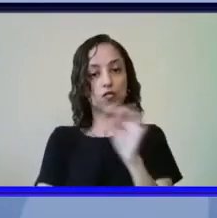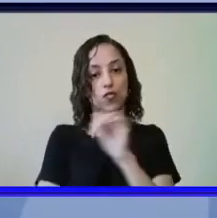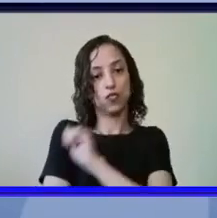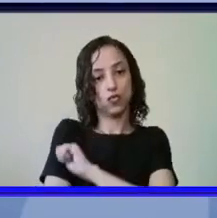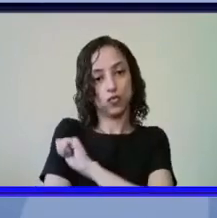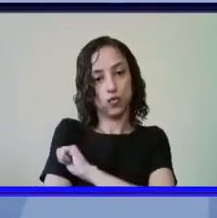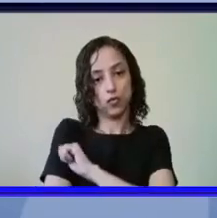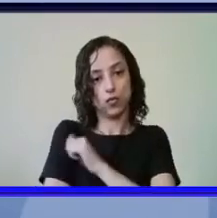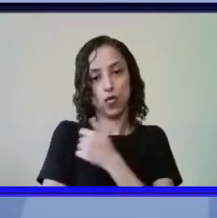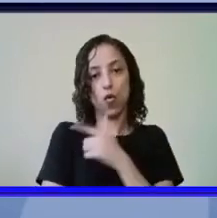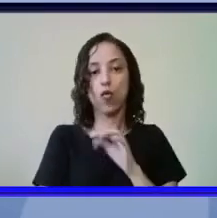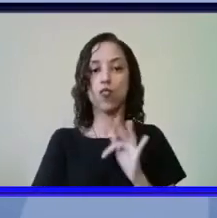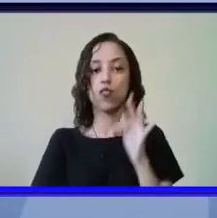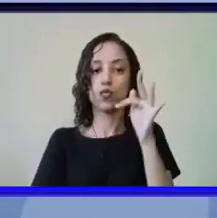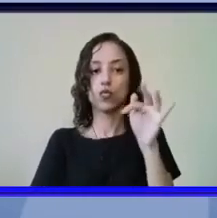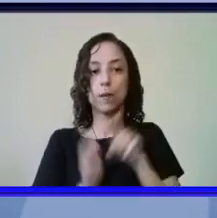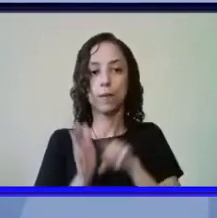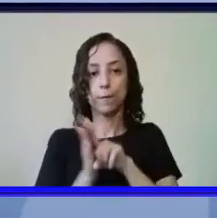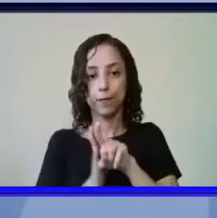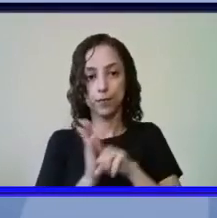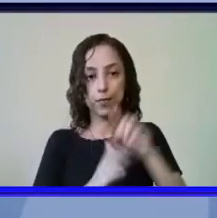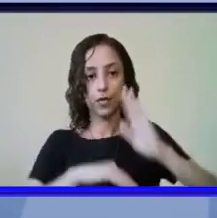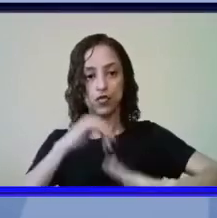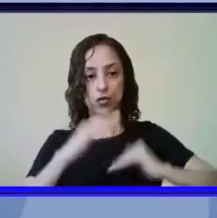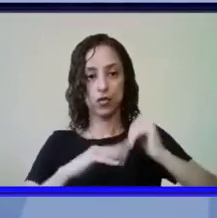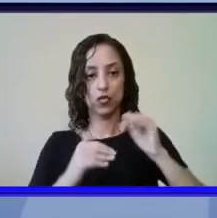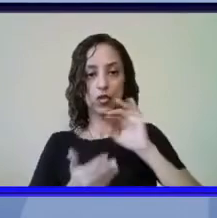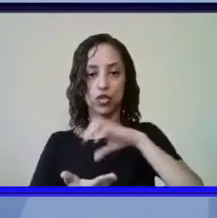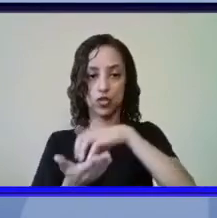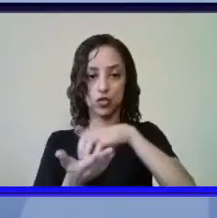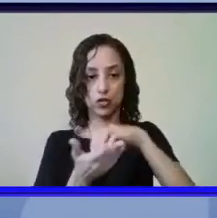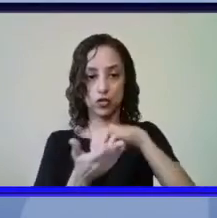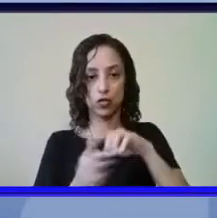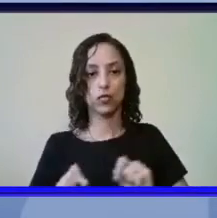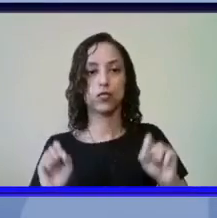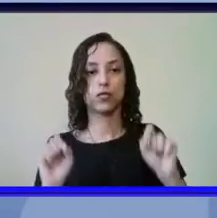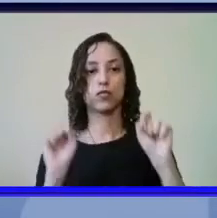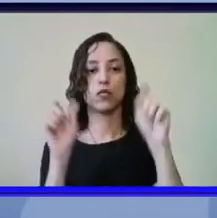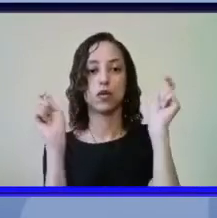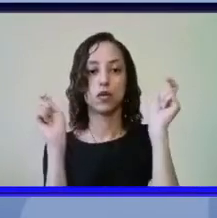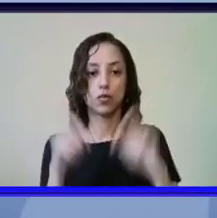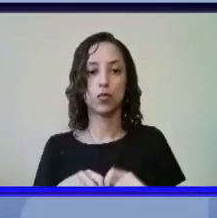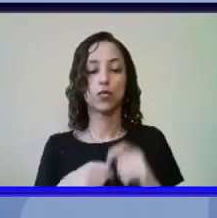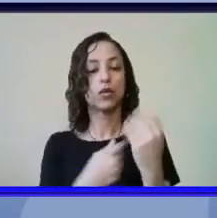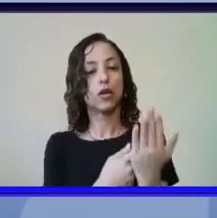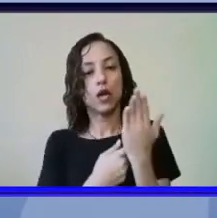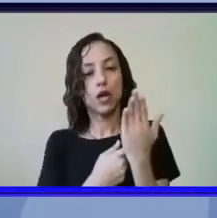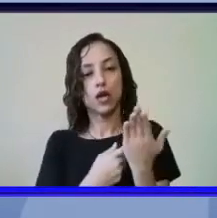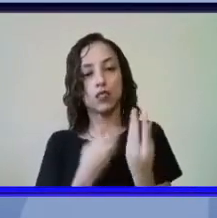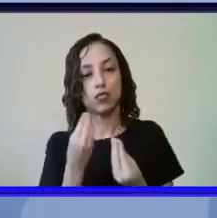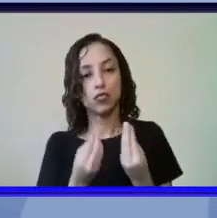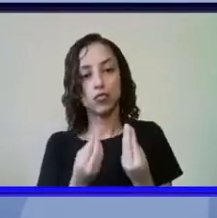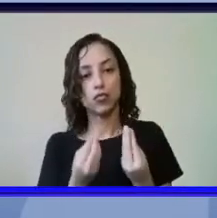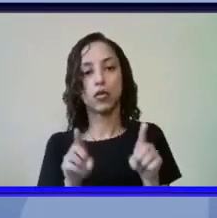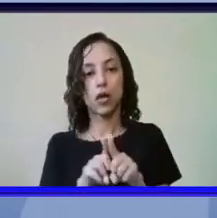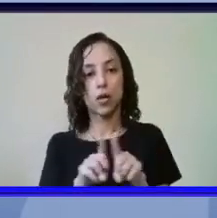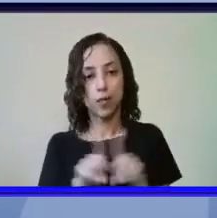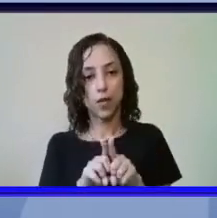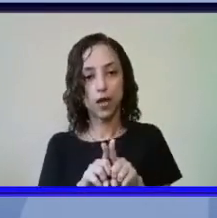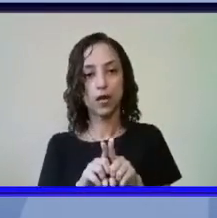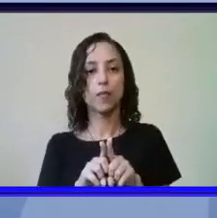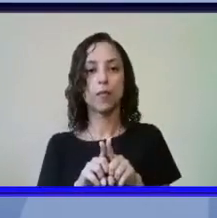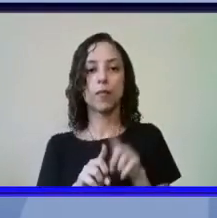outros pesquisadores de outras instituições que contribuem para desvendar essa